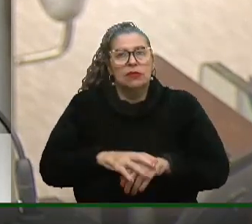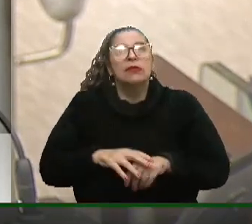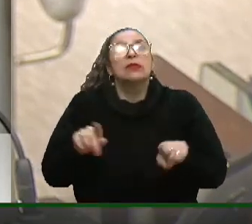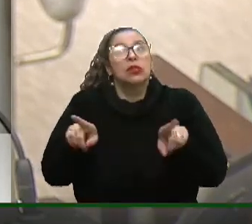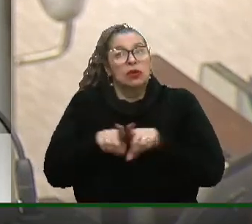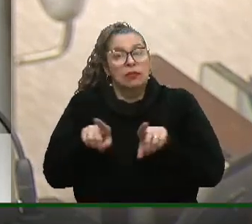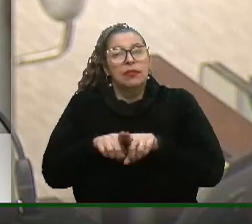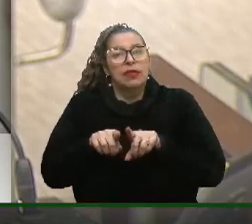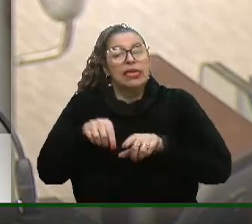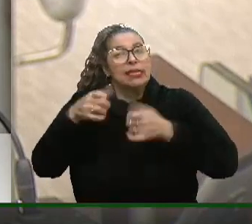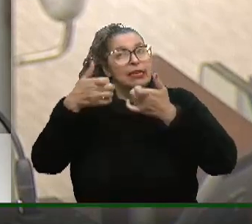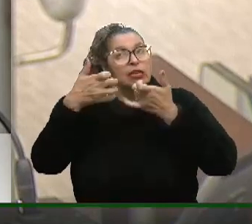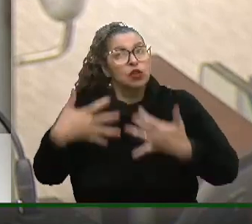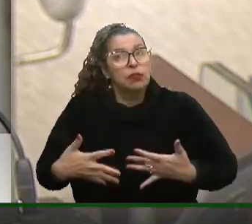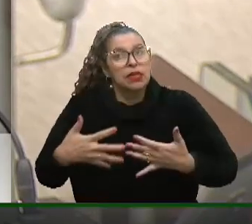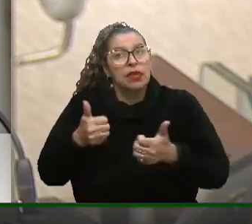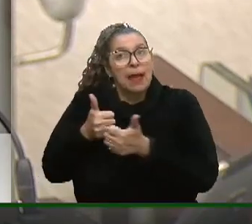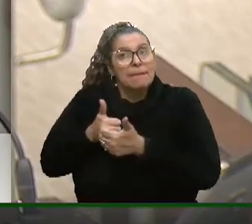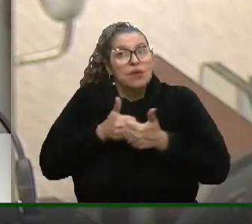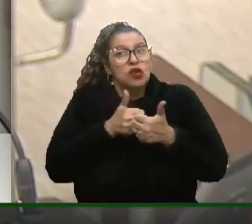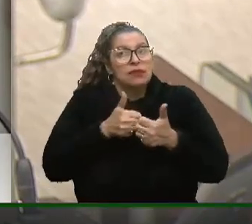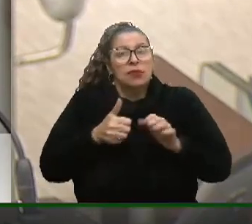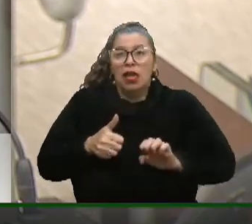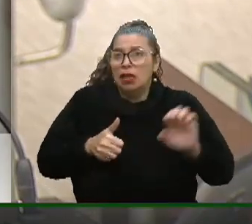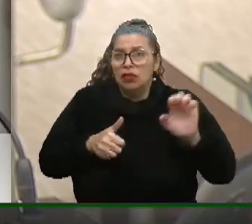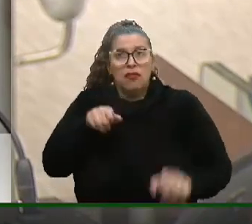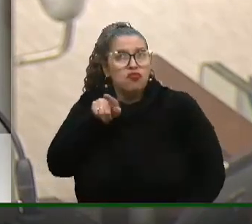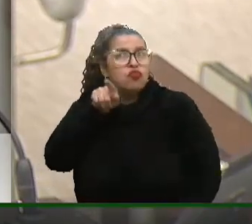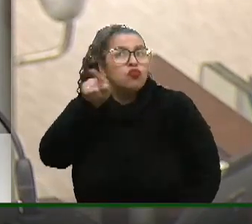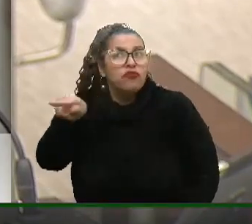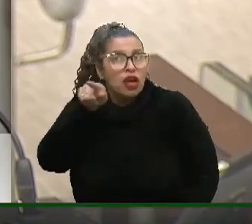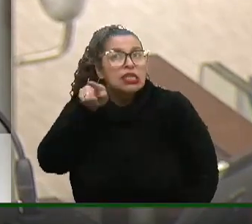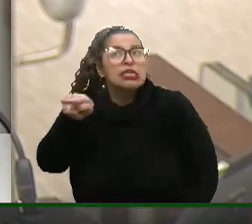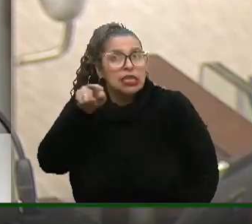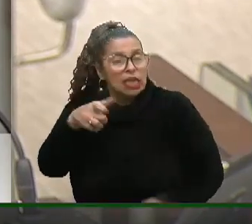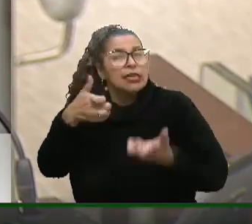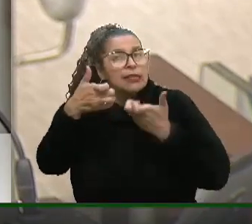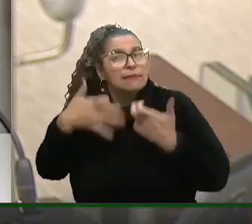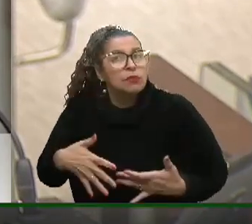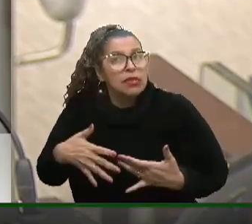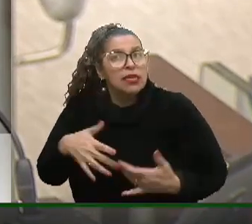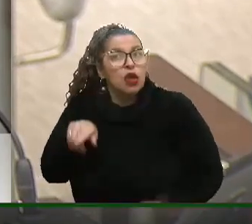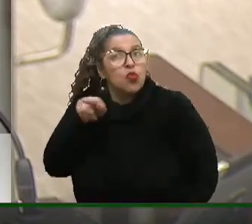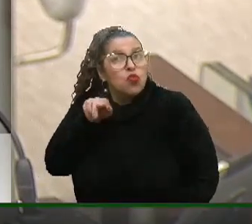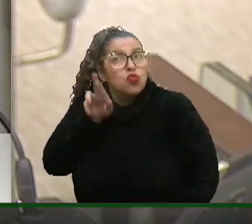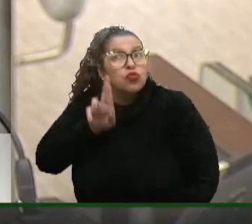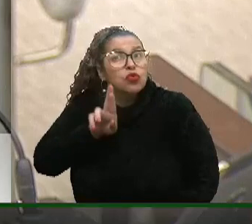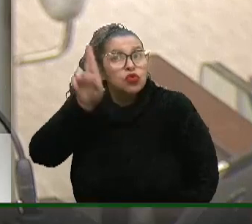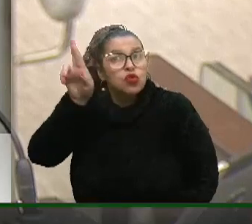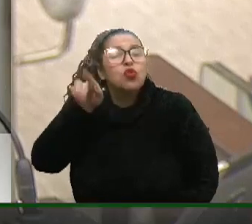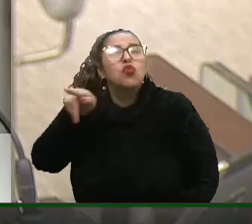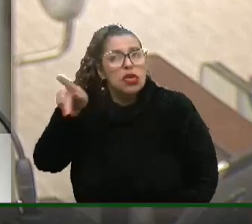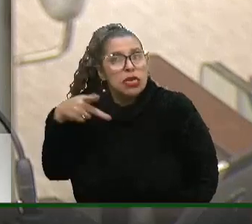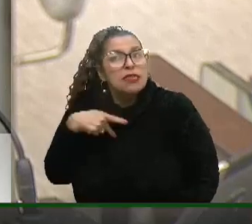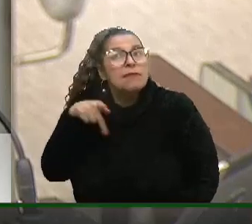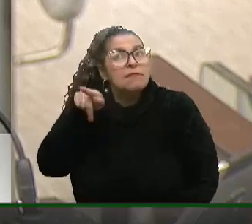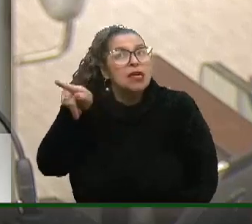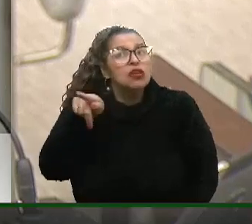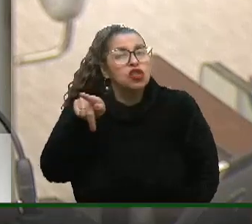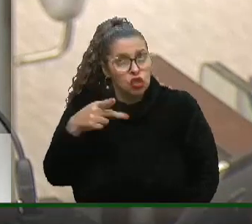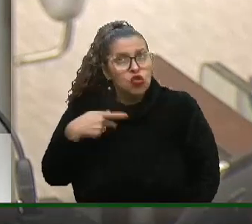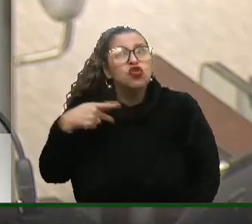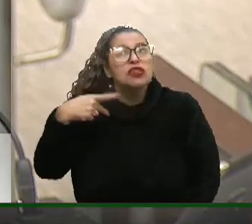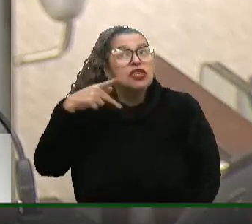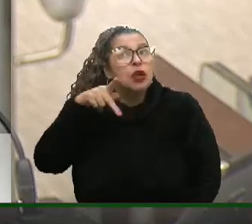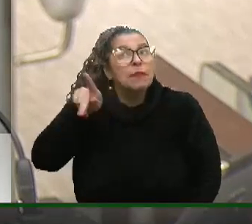quem tem que explicar a proximidade com a esquerda é Vossa Excelência, deputado Matheus. O senhor é um homem de partido. Seu